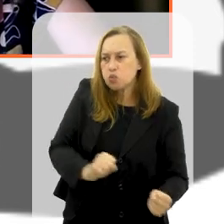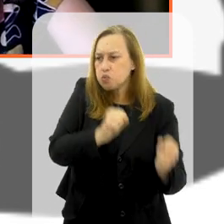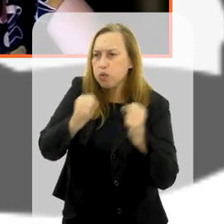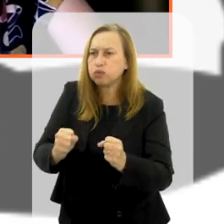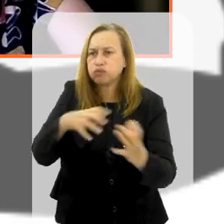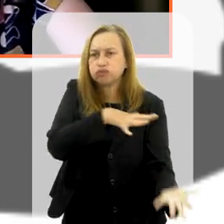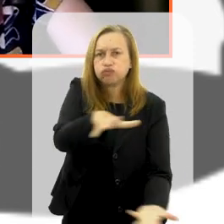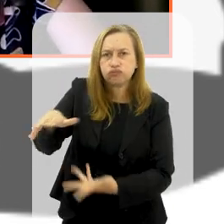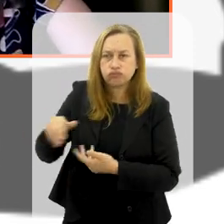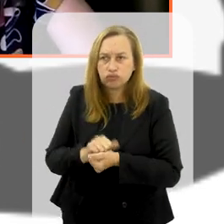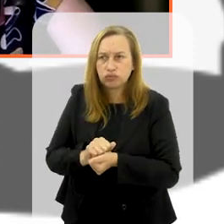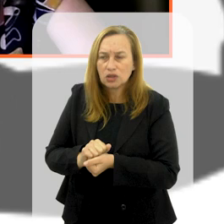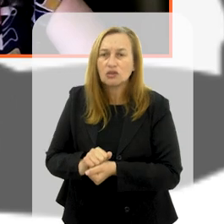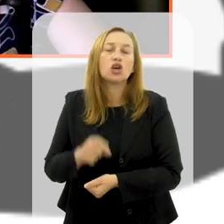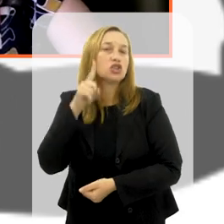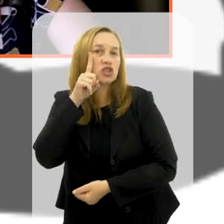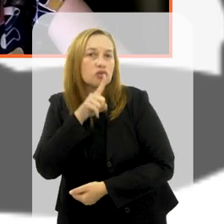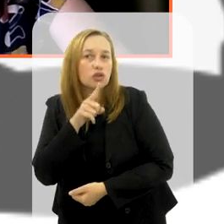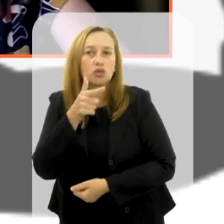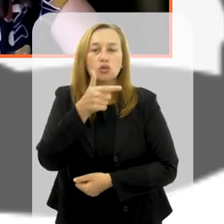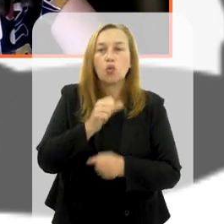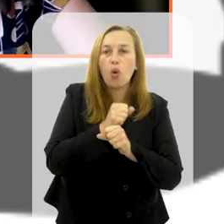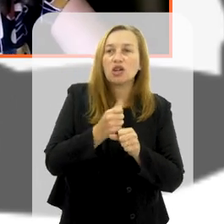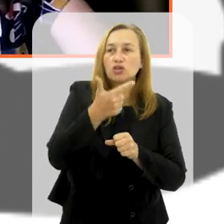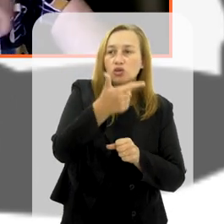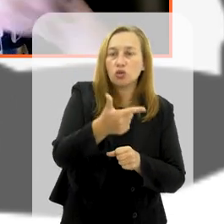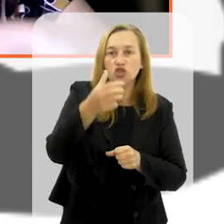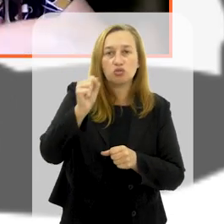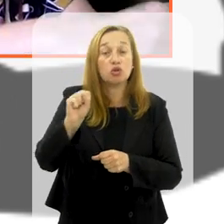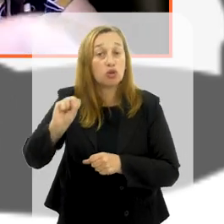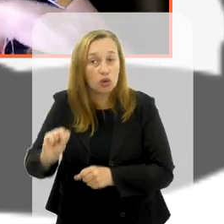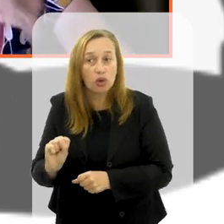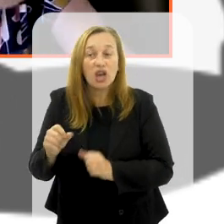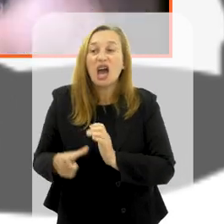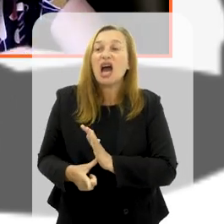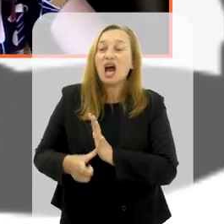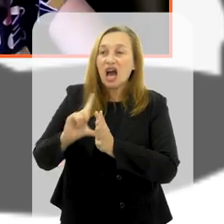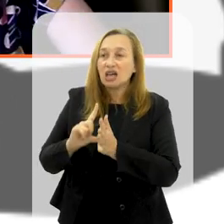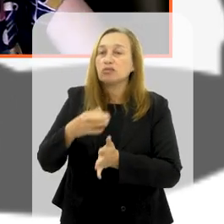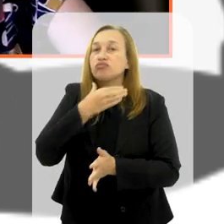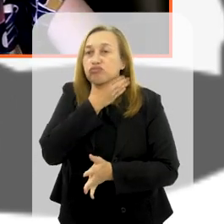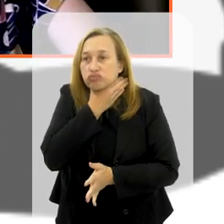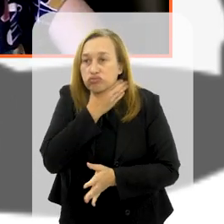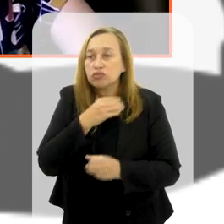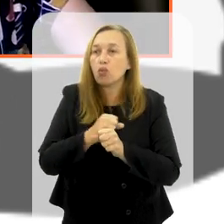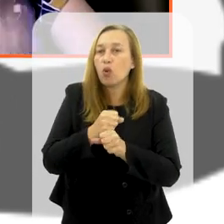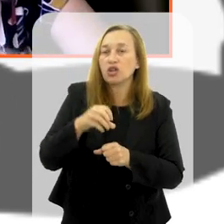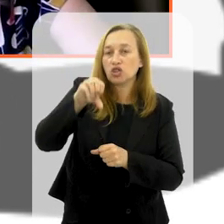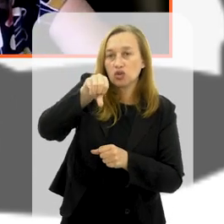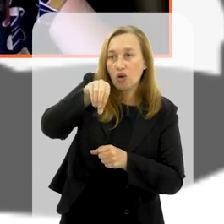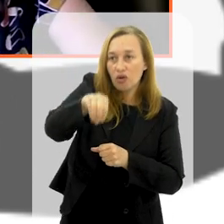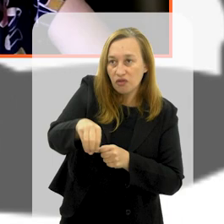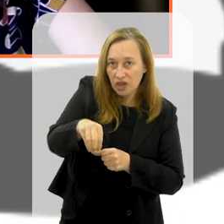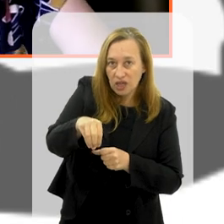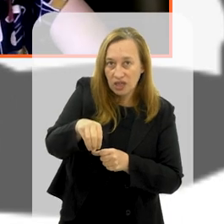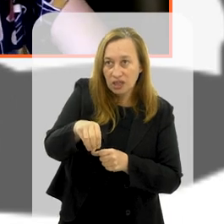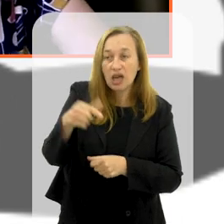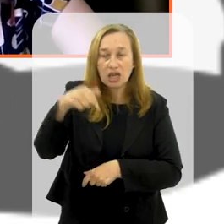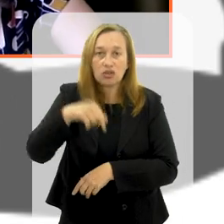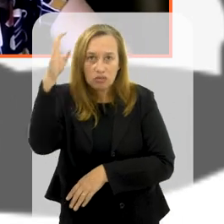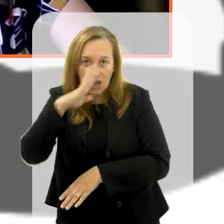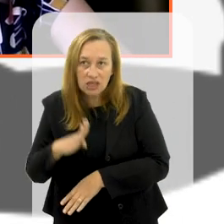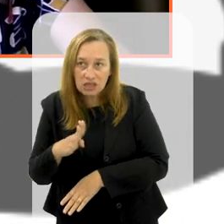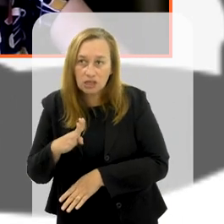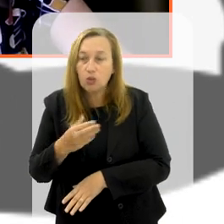vamos dizer assim, que foram os Estados Unidos em 2008, antes as crises eram, a gente viveu aqui na década de 90 com o governo FHC no